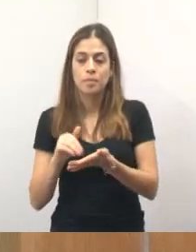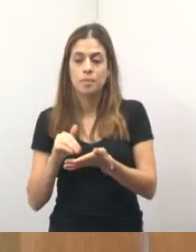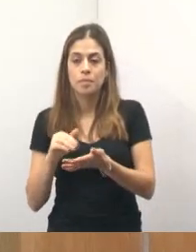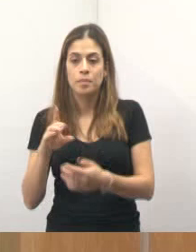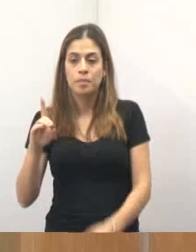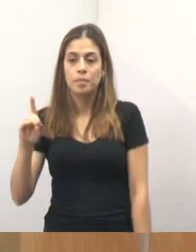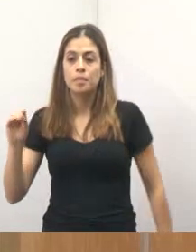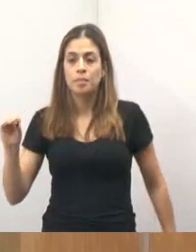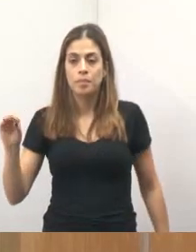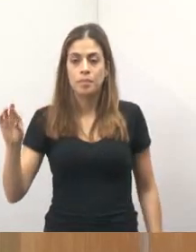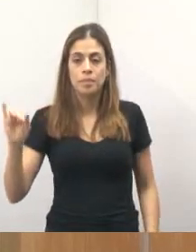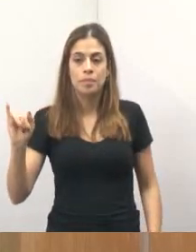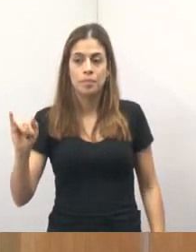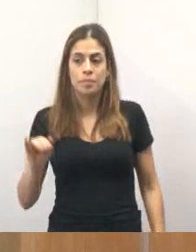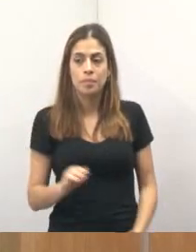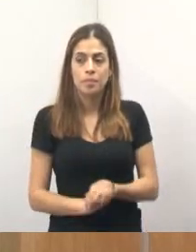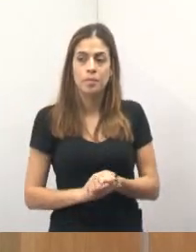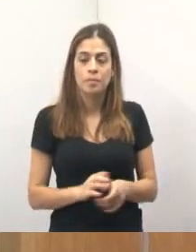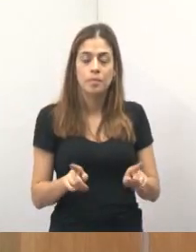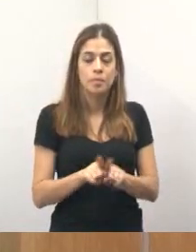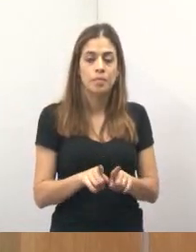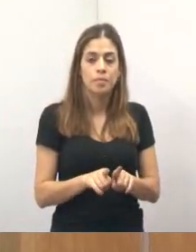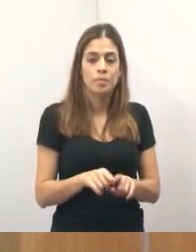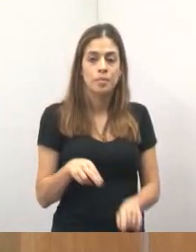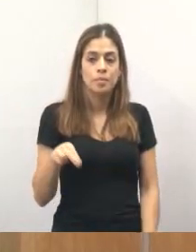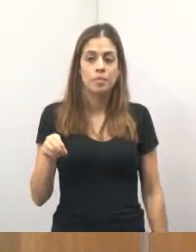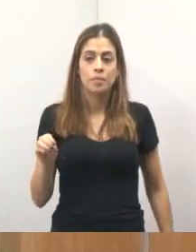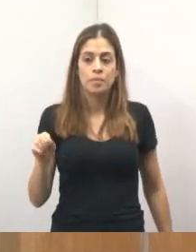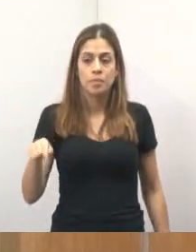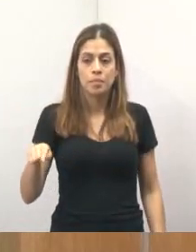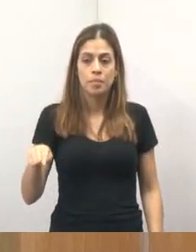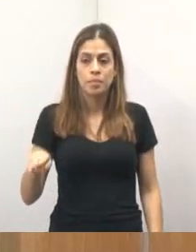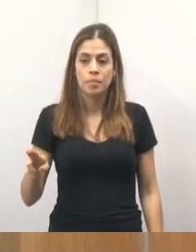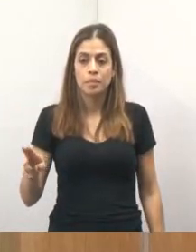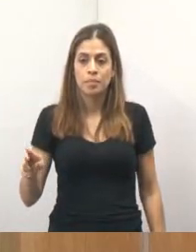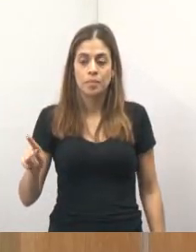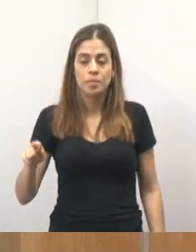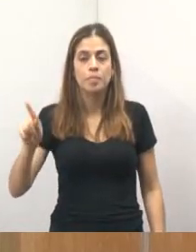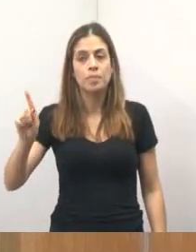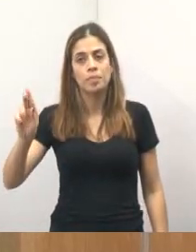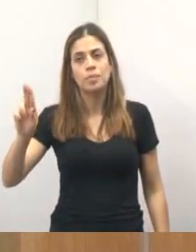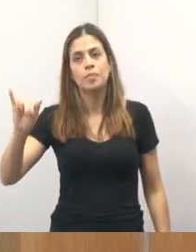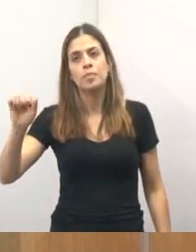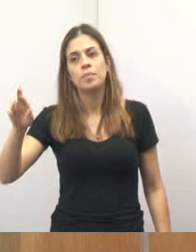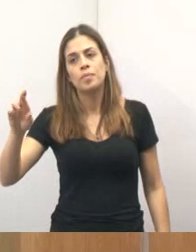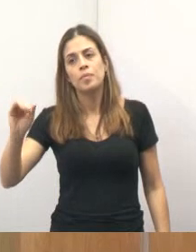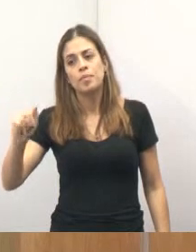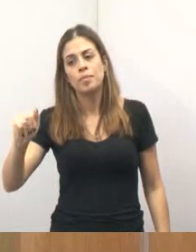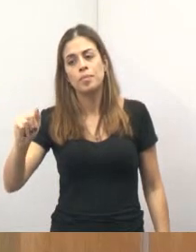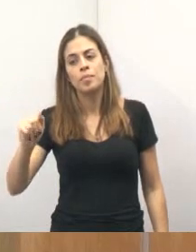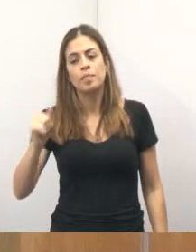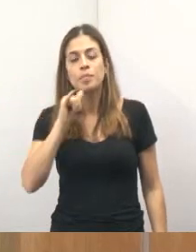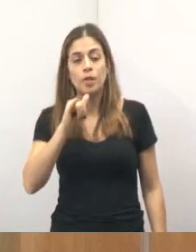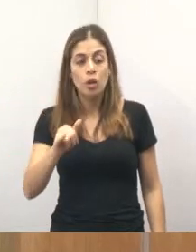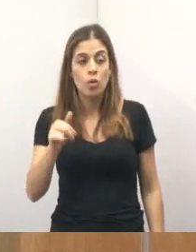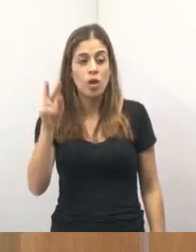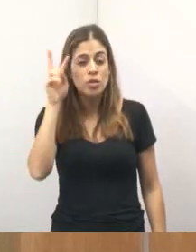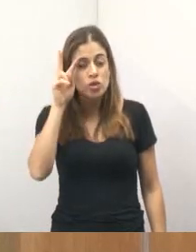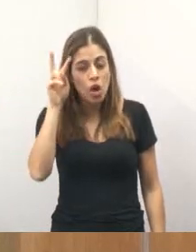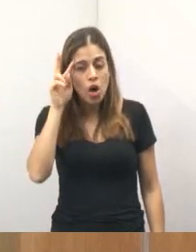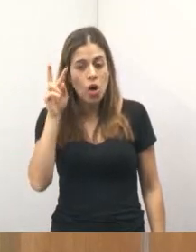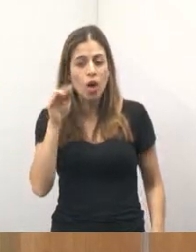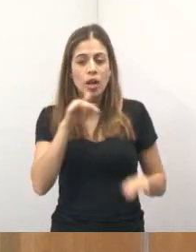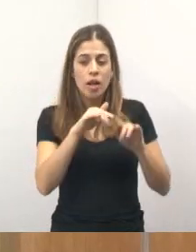o próprio Nogueira fez uma palestra falando sobre a história do futebol aqui na cidade de Jacareí e a gente pôde